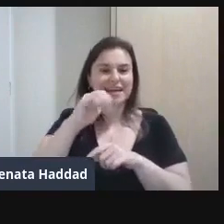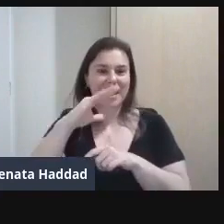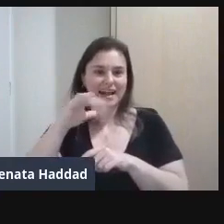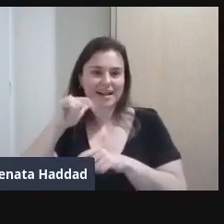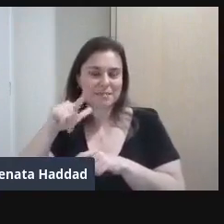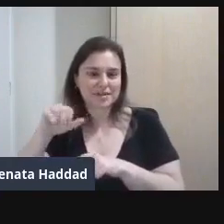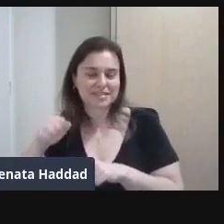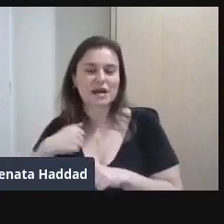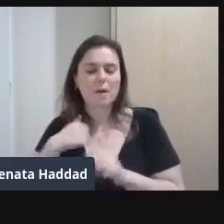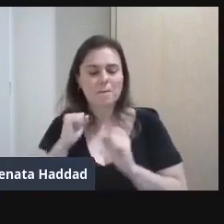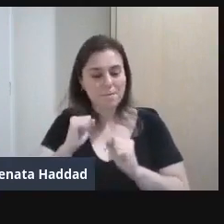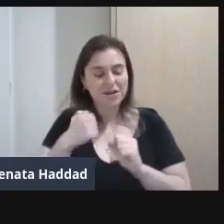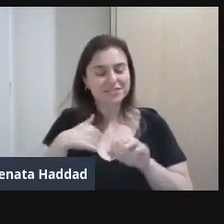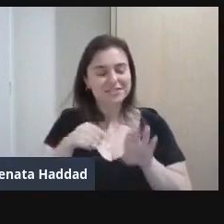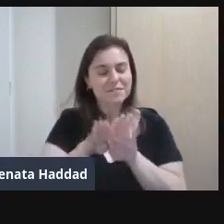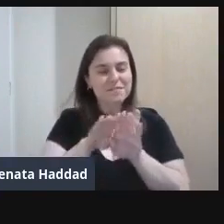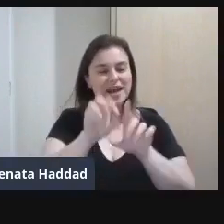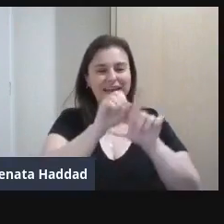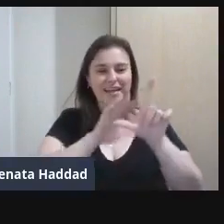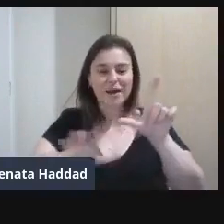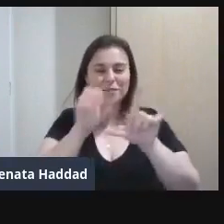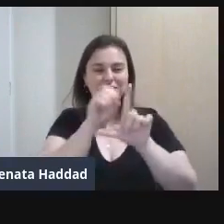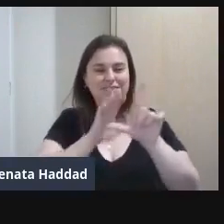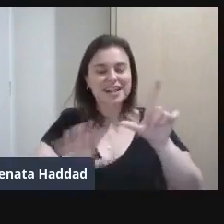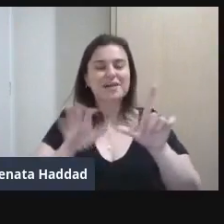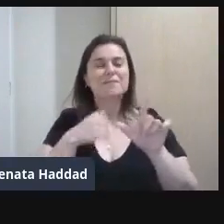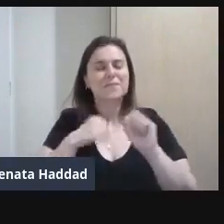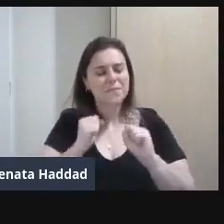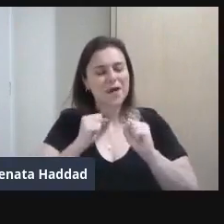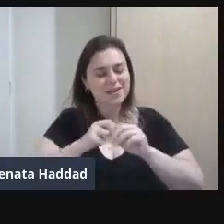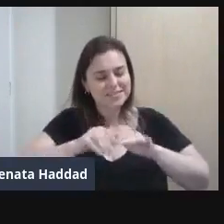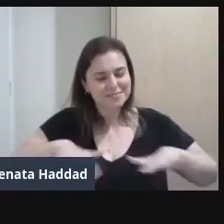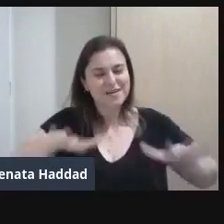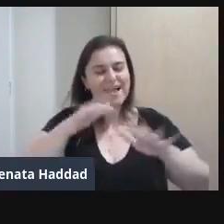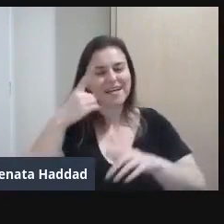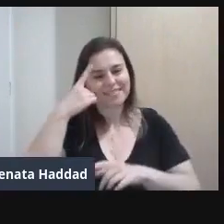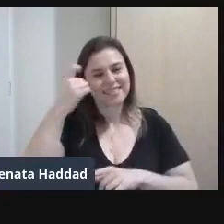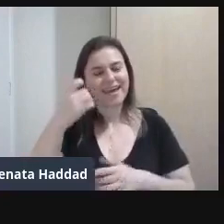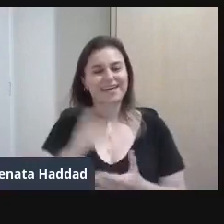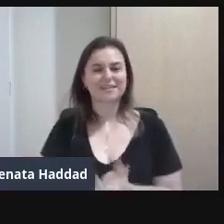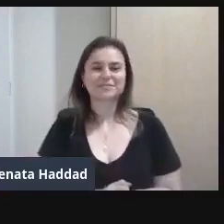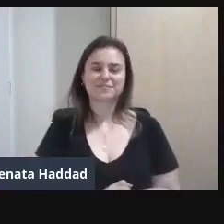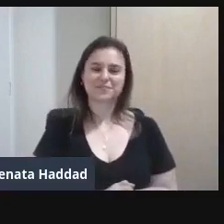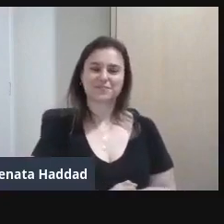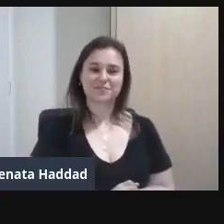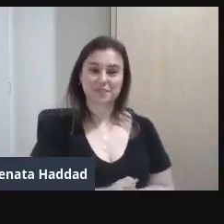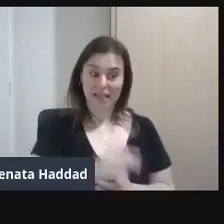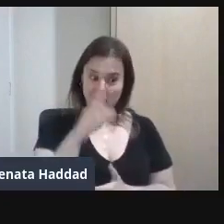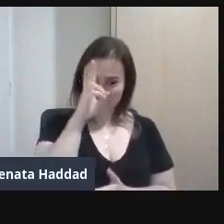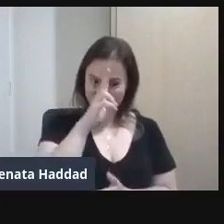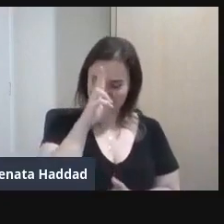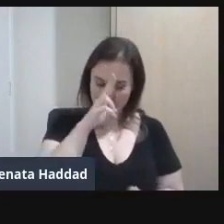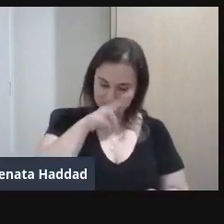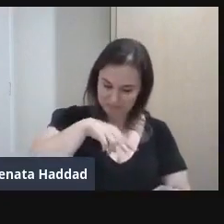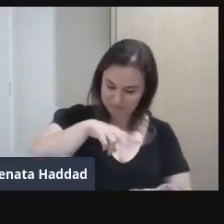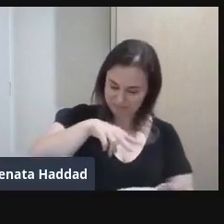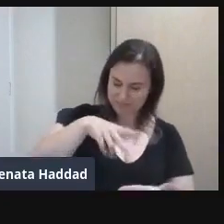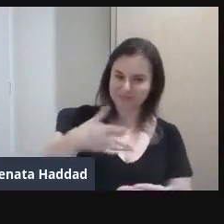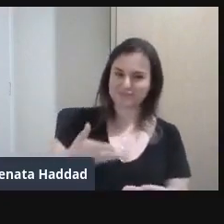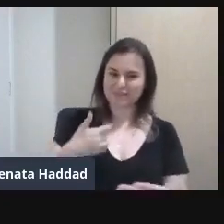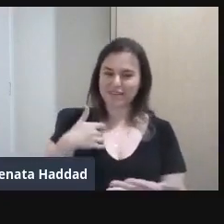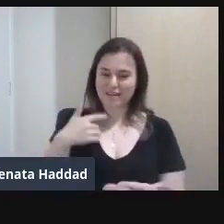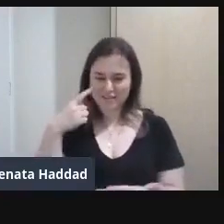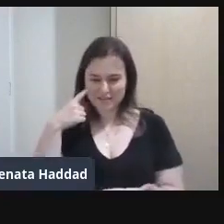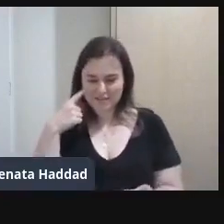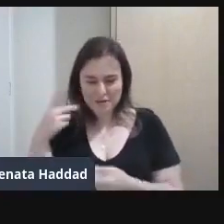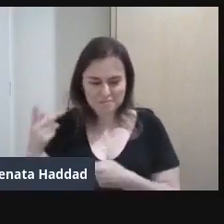Pode espalhar Essa ideia Essas mulheres Artistas E, gente Vamos ler Vamos visitar Exposições